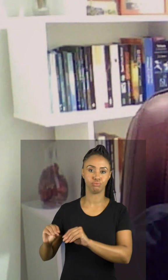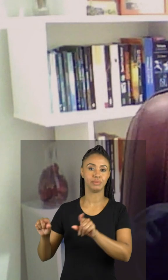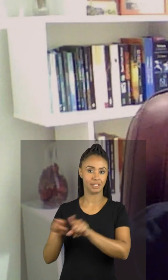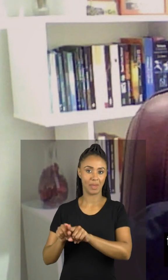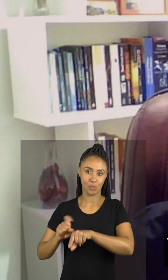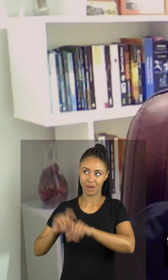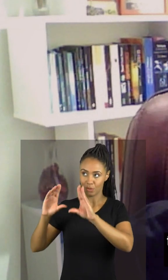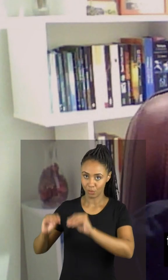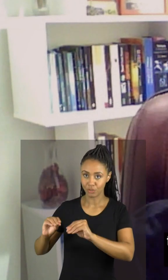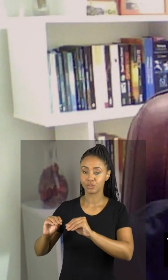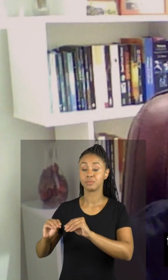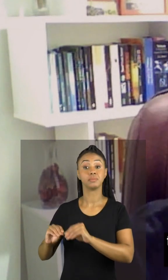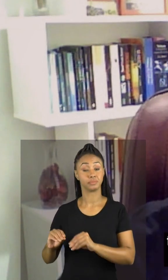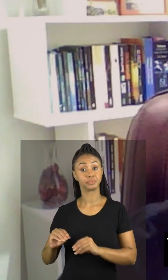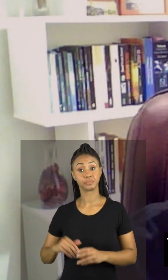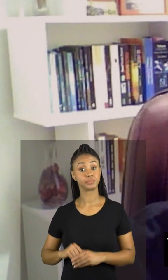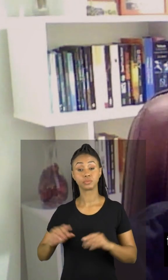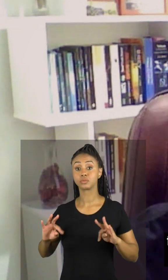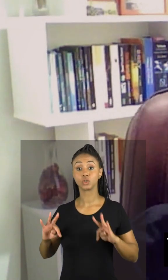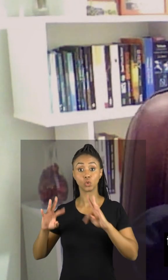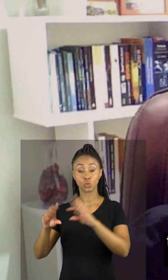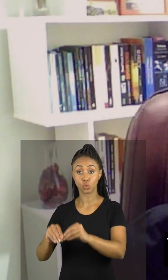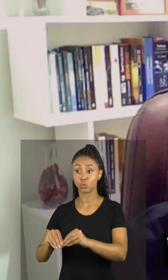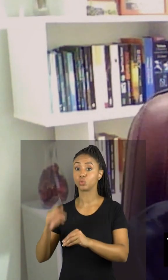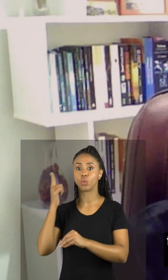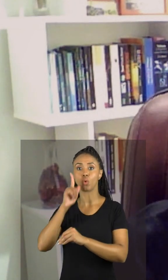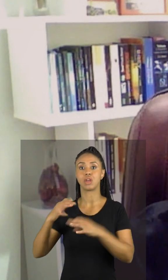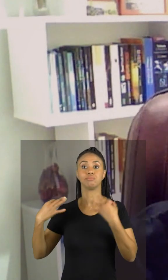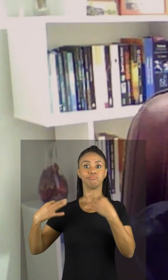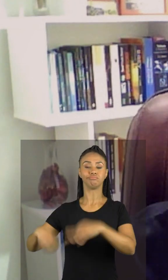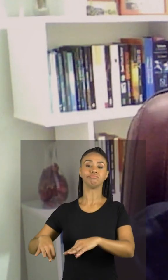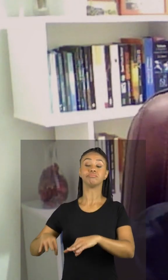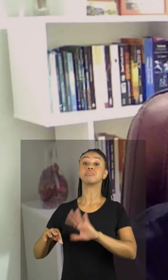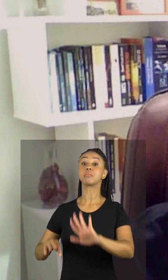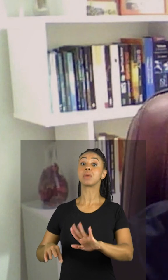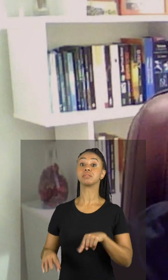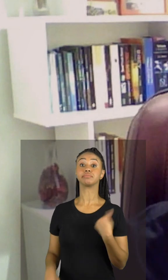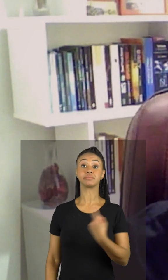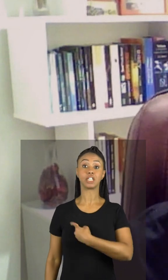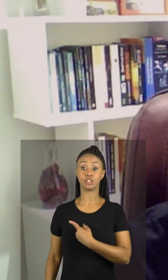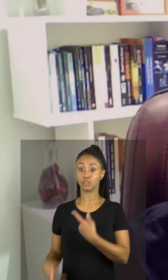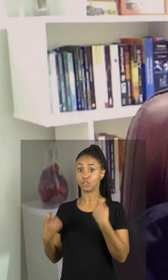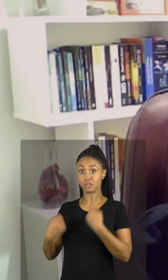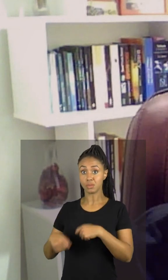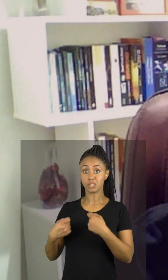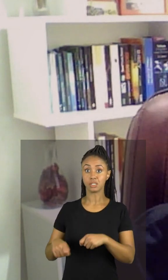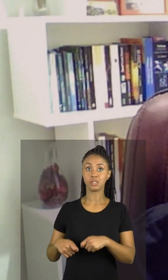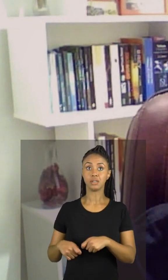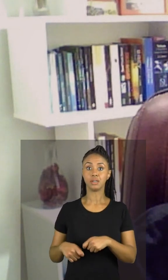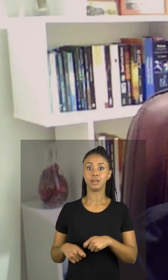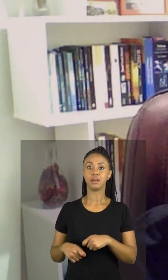noite, todas elas são implementadas com sucesso se a gente for adotando essas